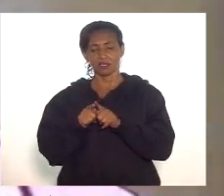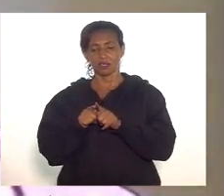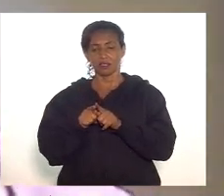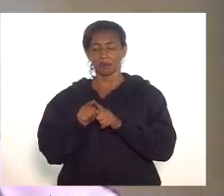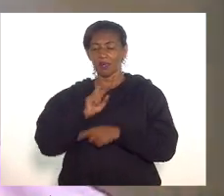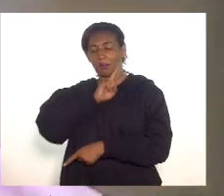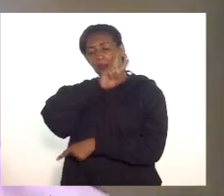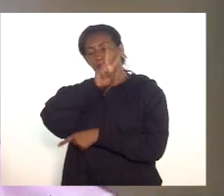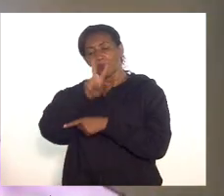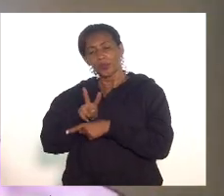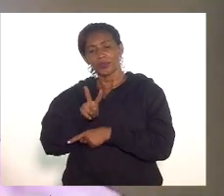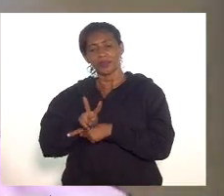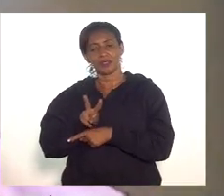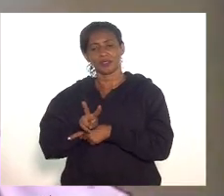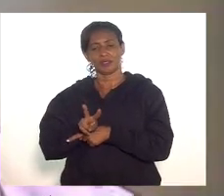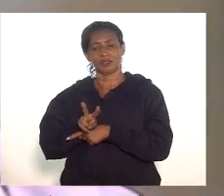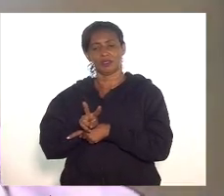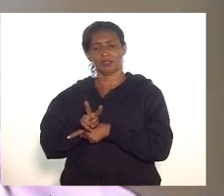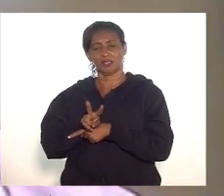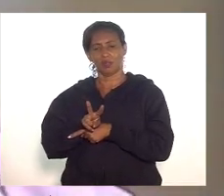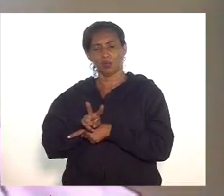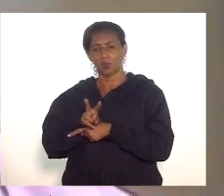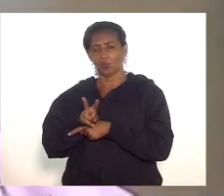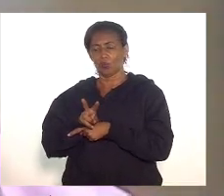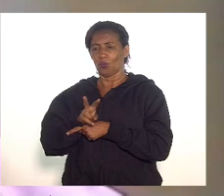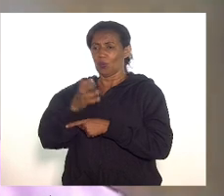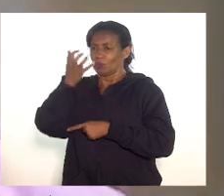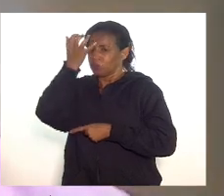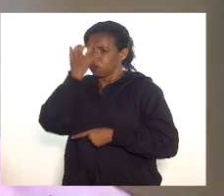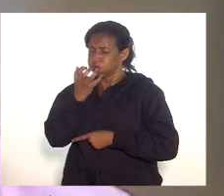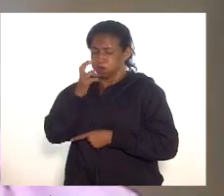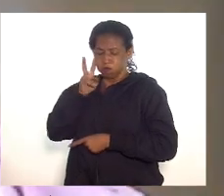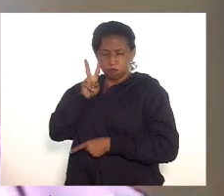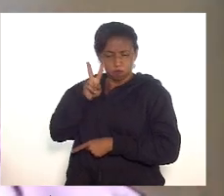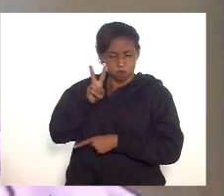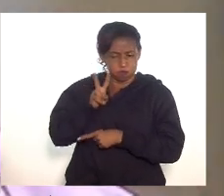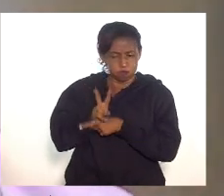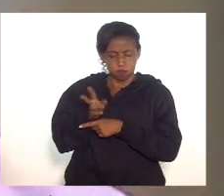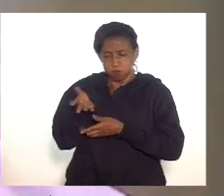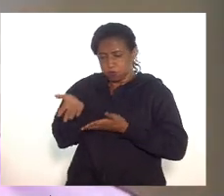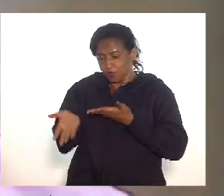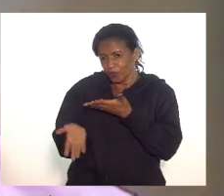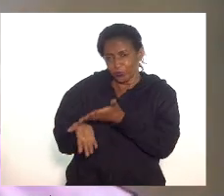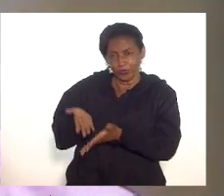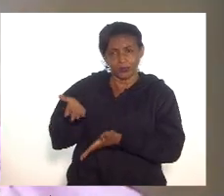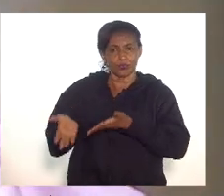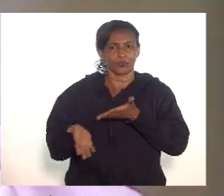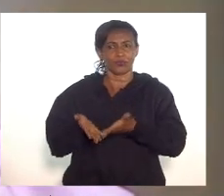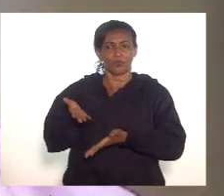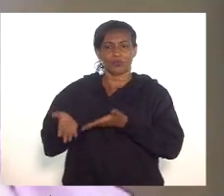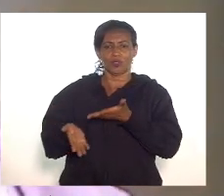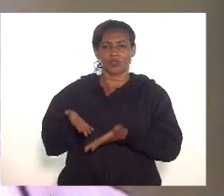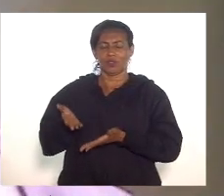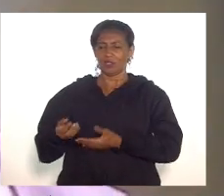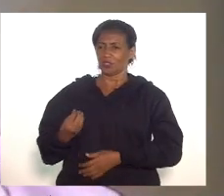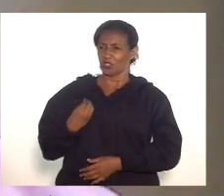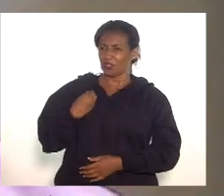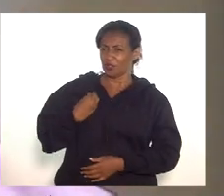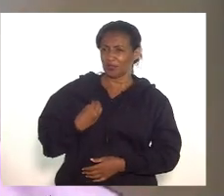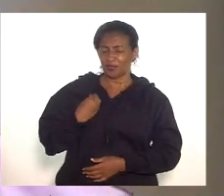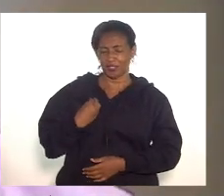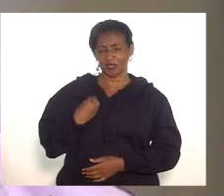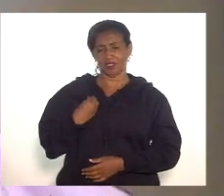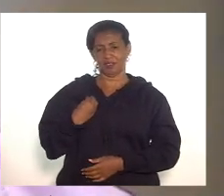proteção, eu diria drástica até, rigorosa, ultra zelosa, sobre as condições de vida,